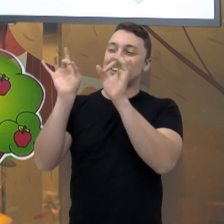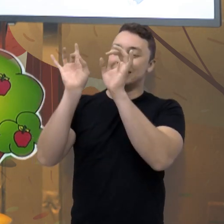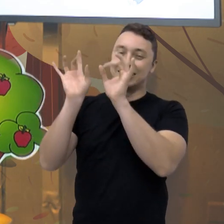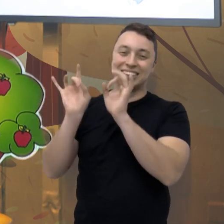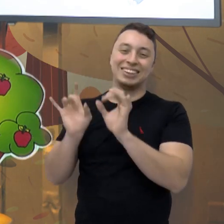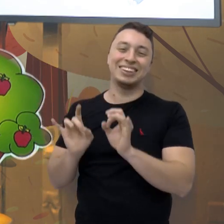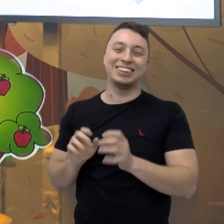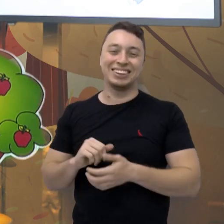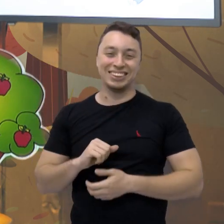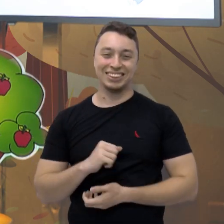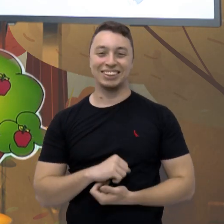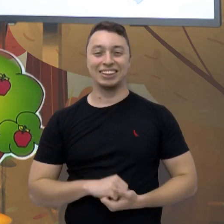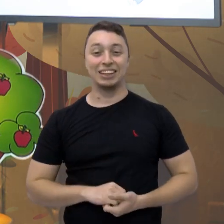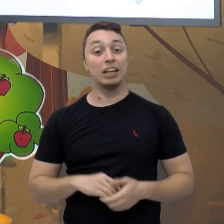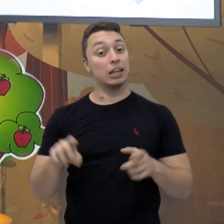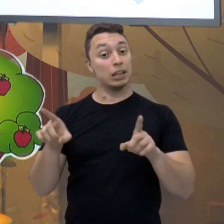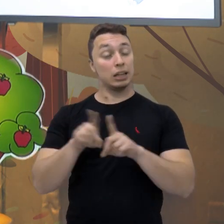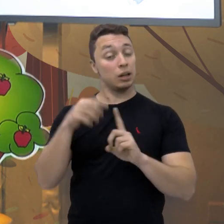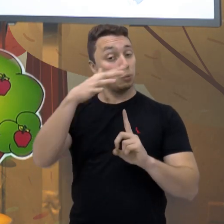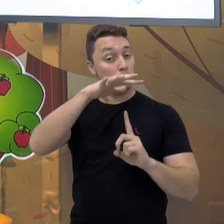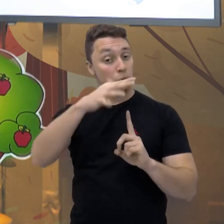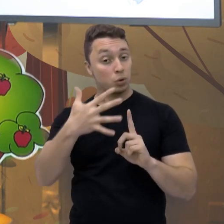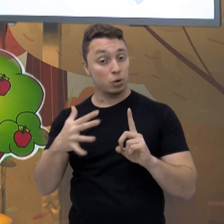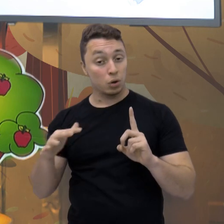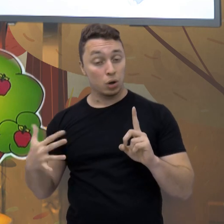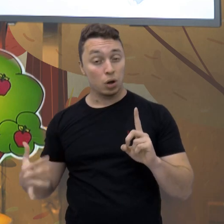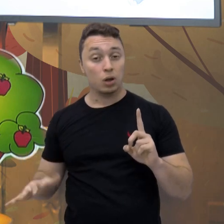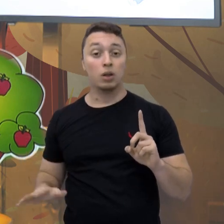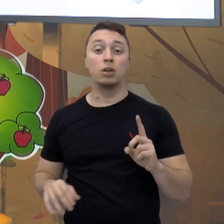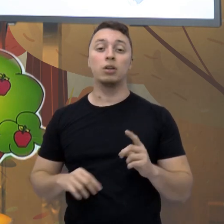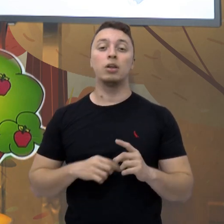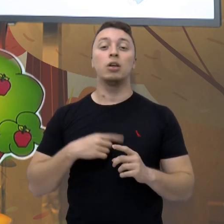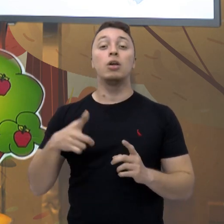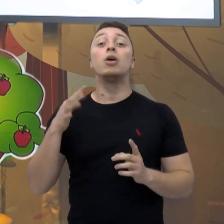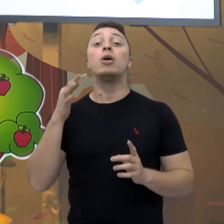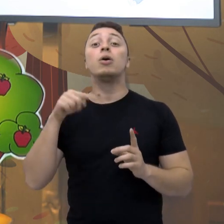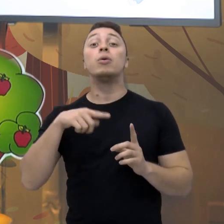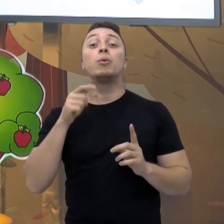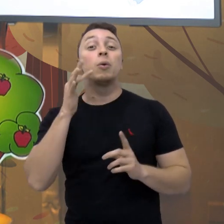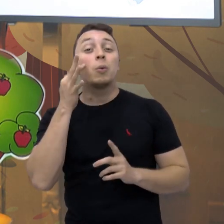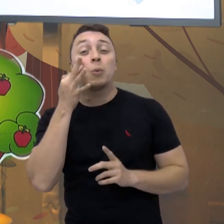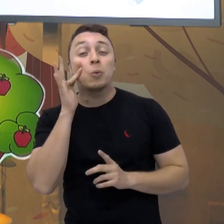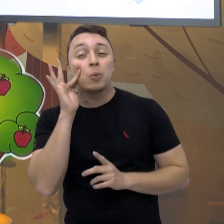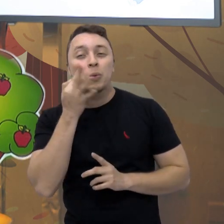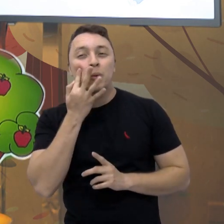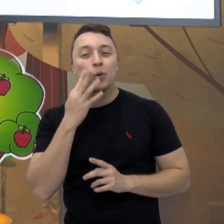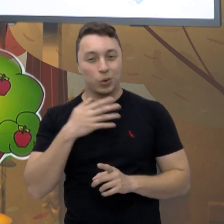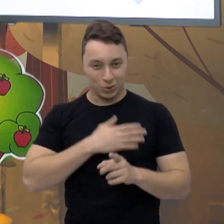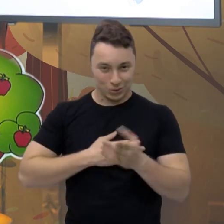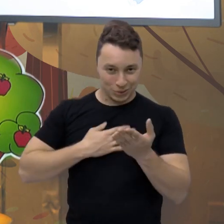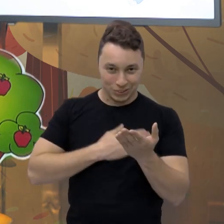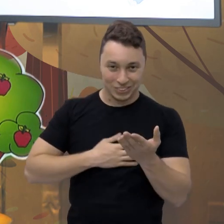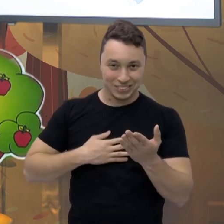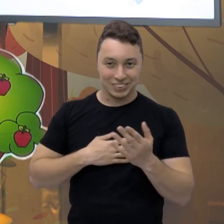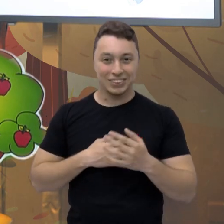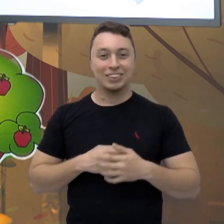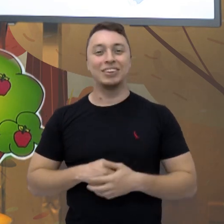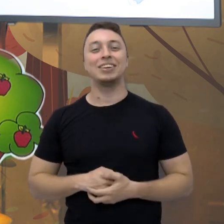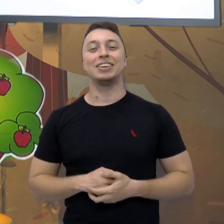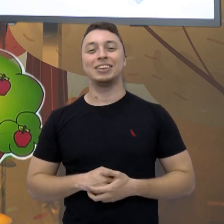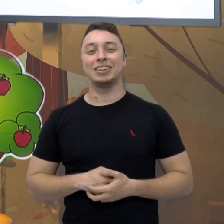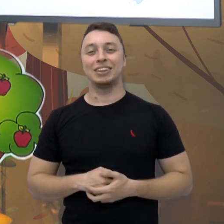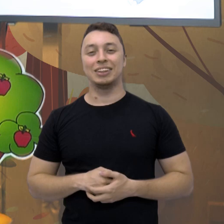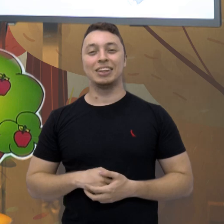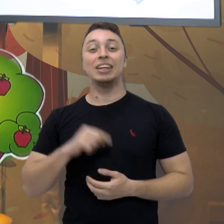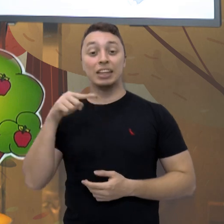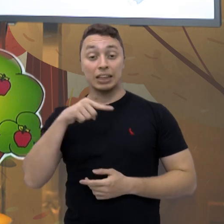Também o outono é conhecido por ser a estação das frutas. Olha, quem gosta de fruta? É nesse período